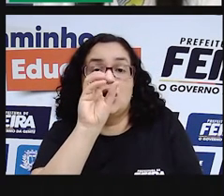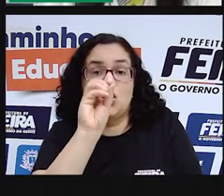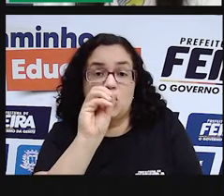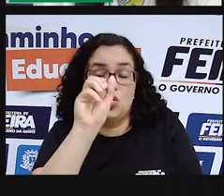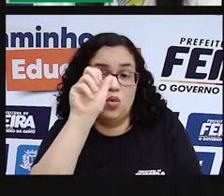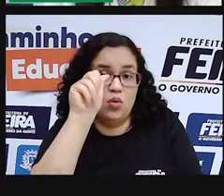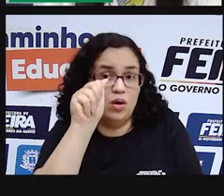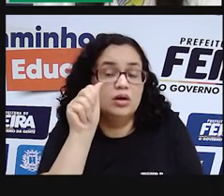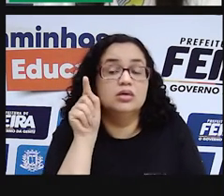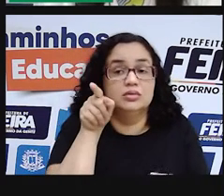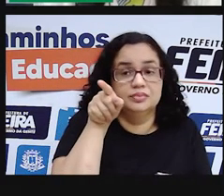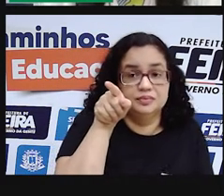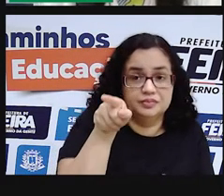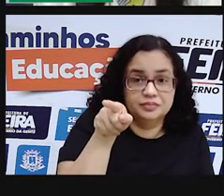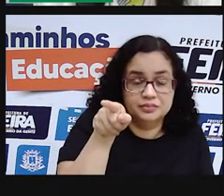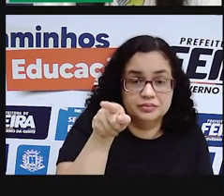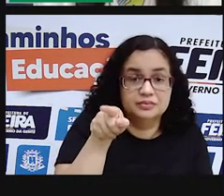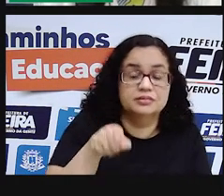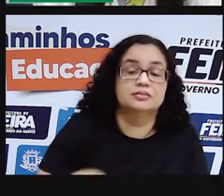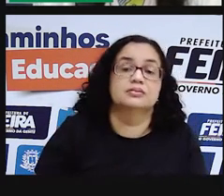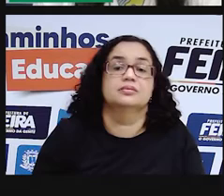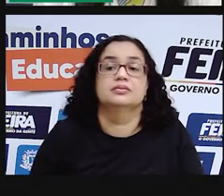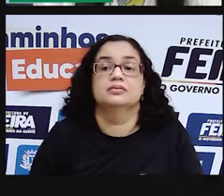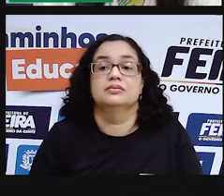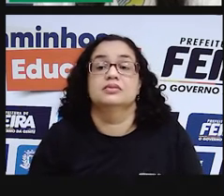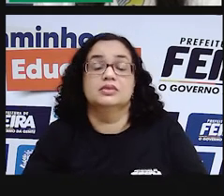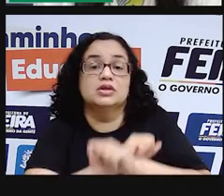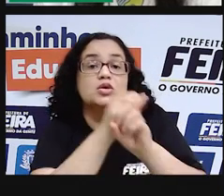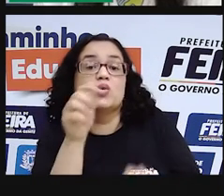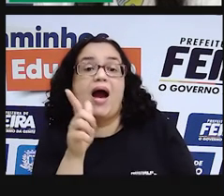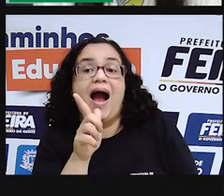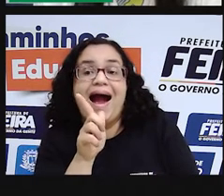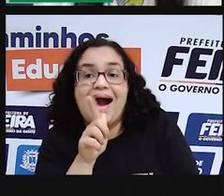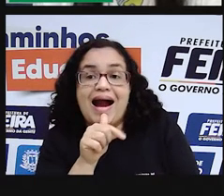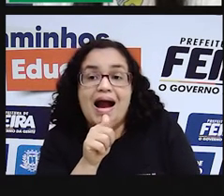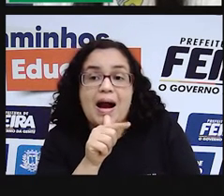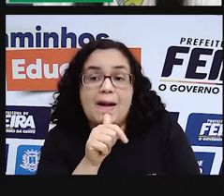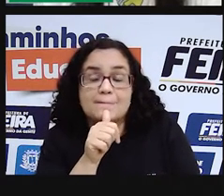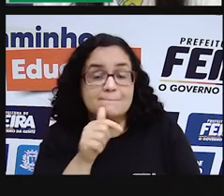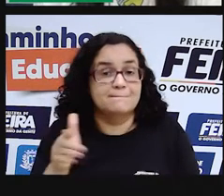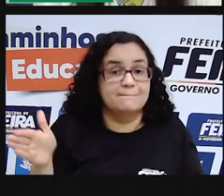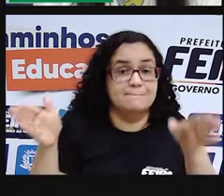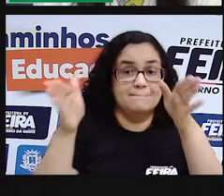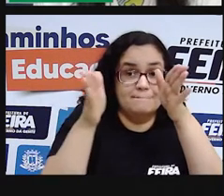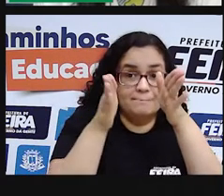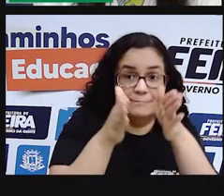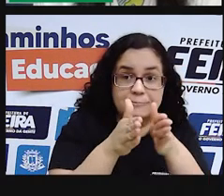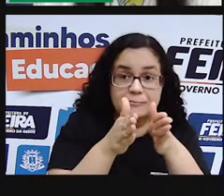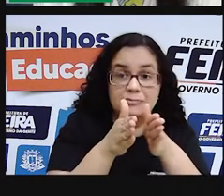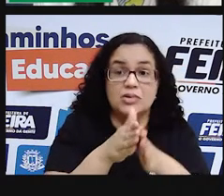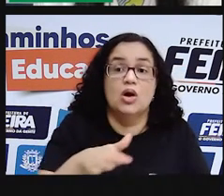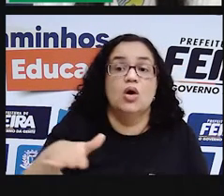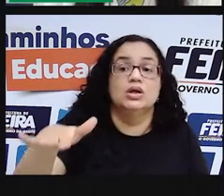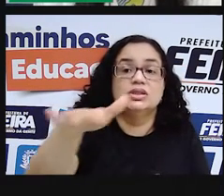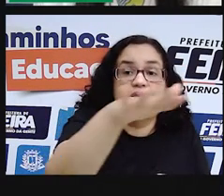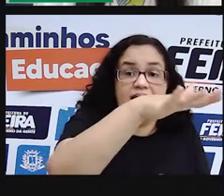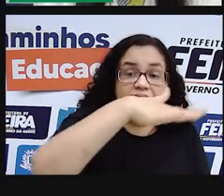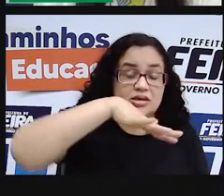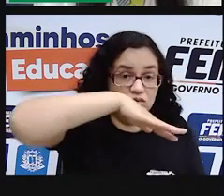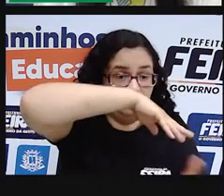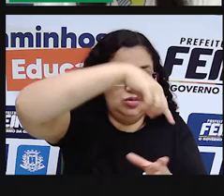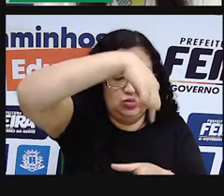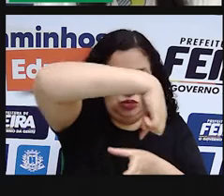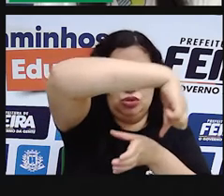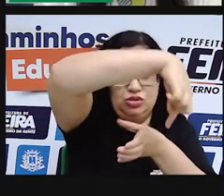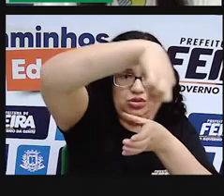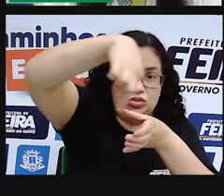essa definição aqui, que a Procolocou. Extensão de água, mais pequena que um lago, rodeada